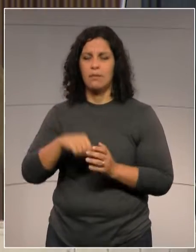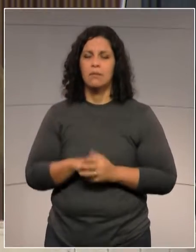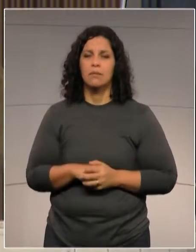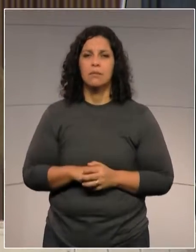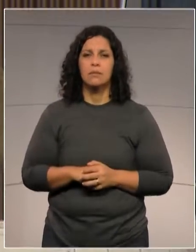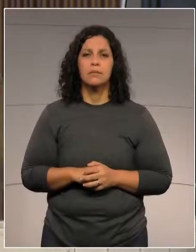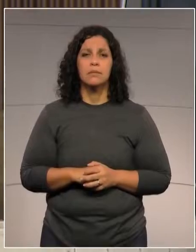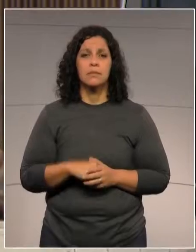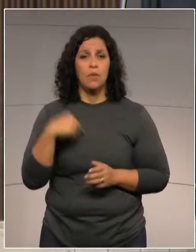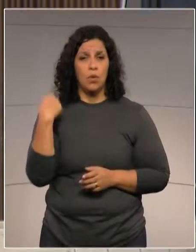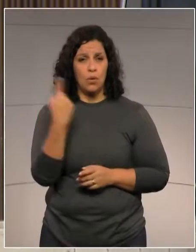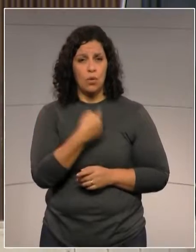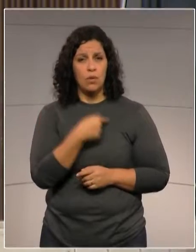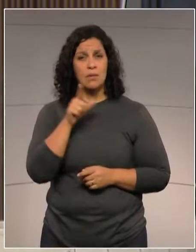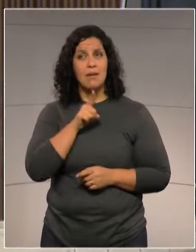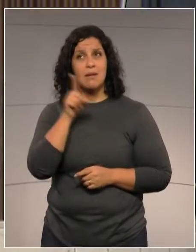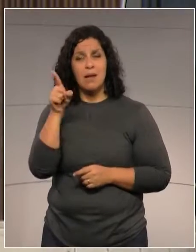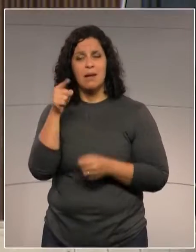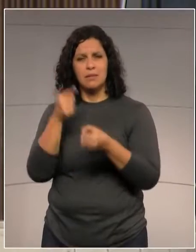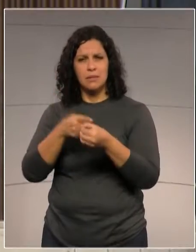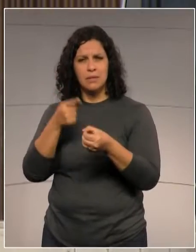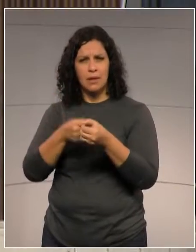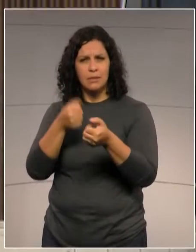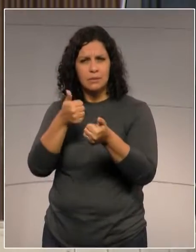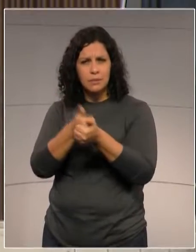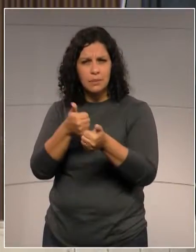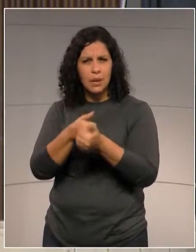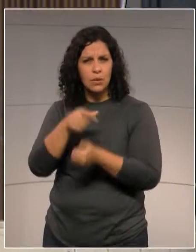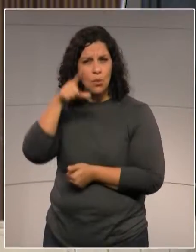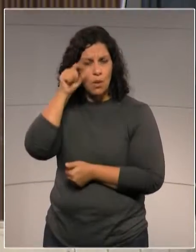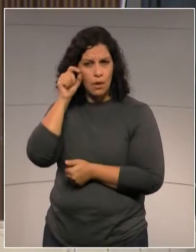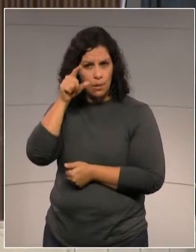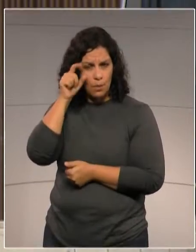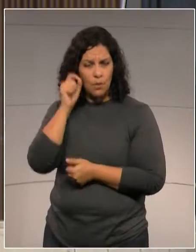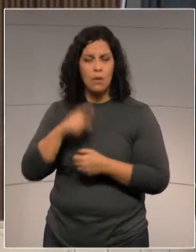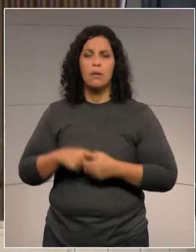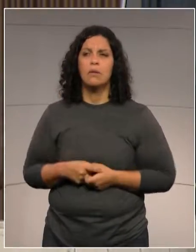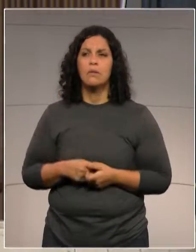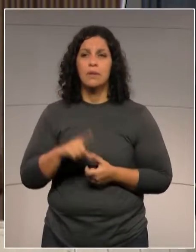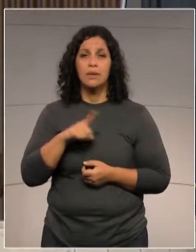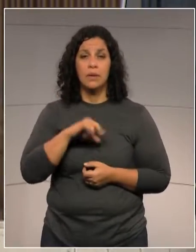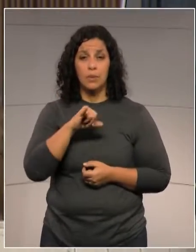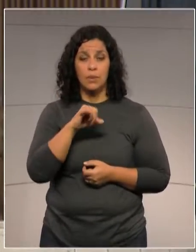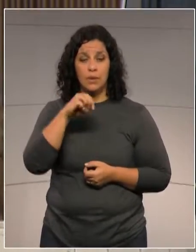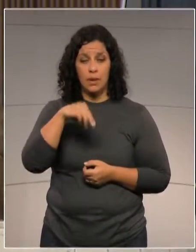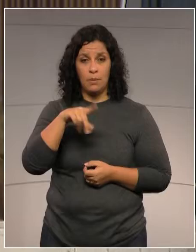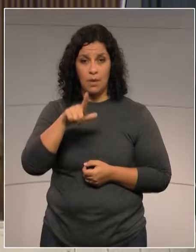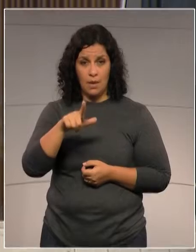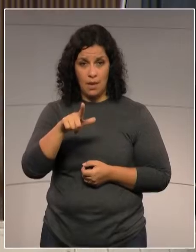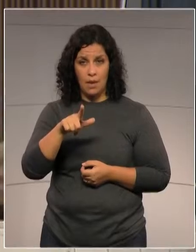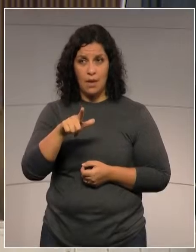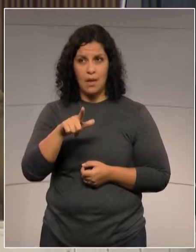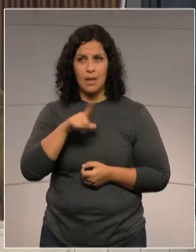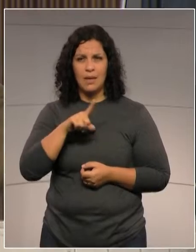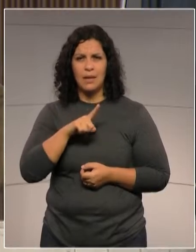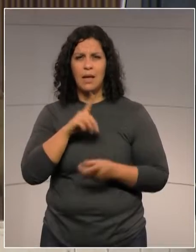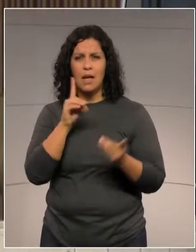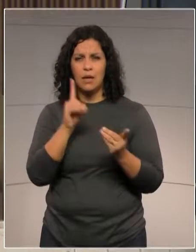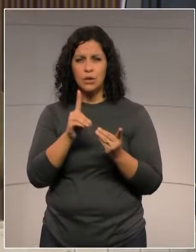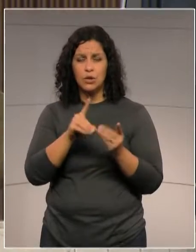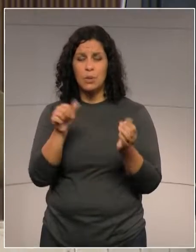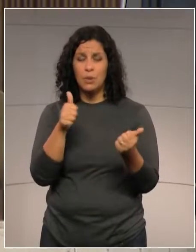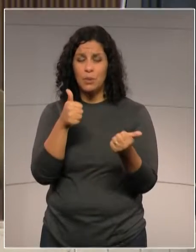nós temos ali na região de Guarapuava um IML que atende aproximadamente